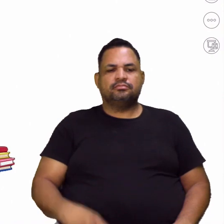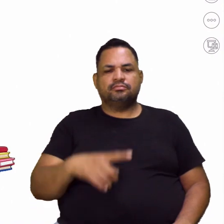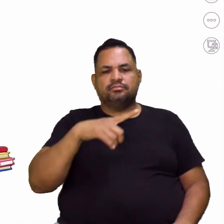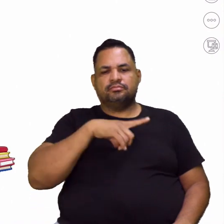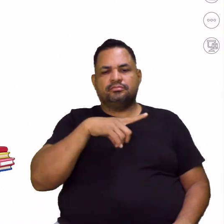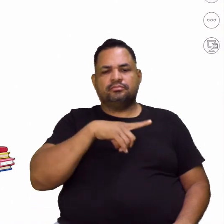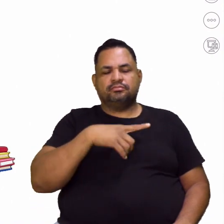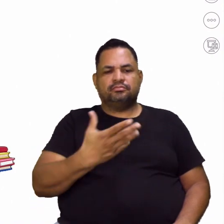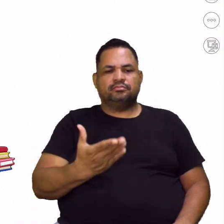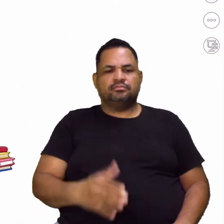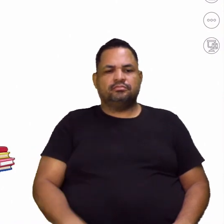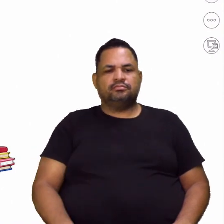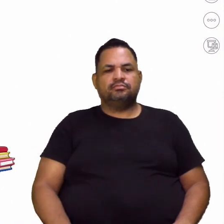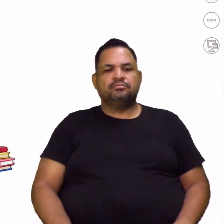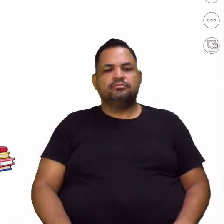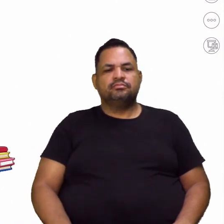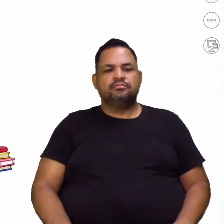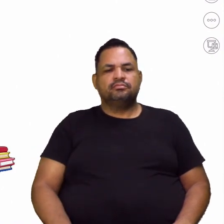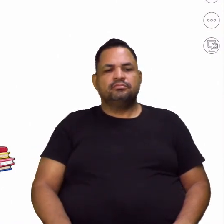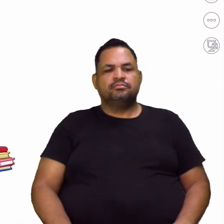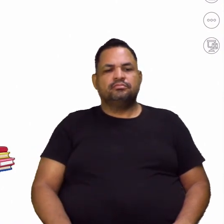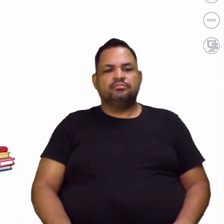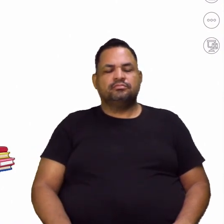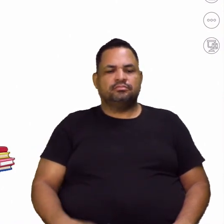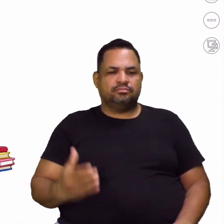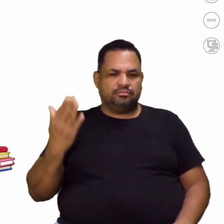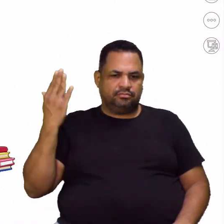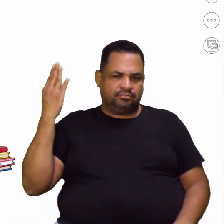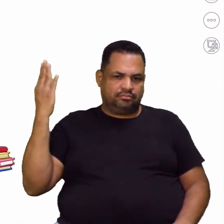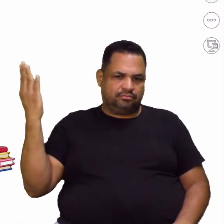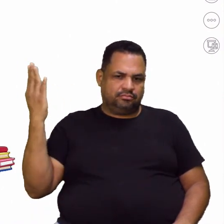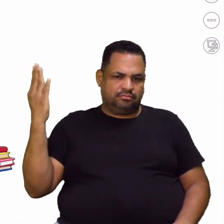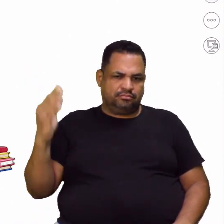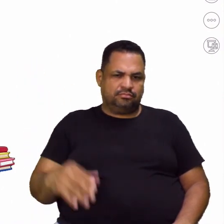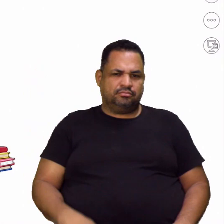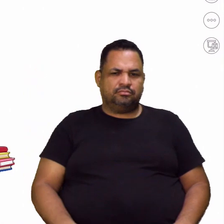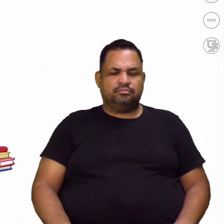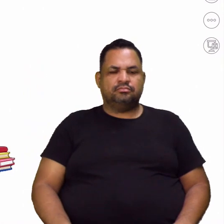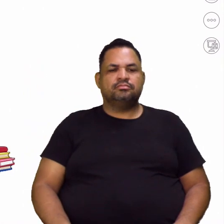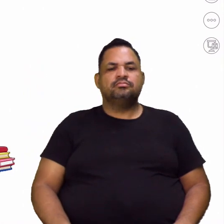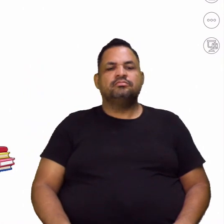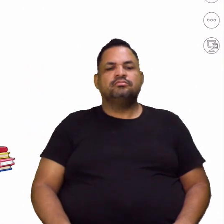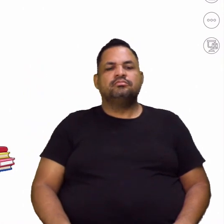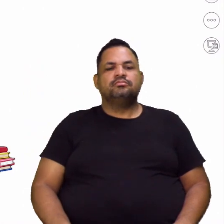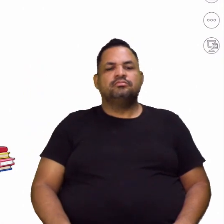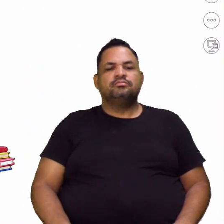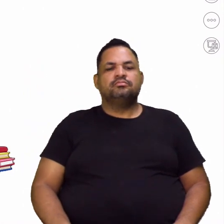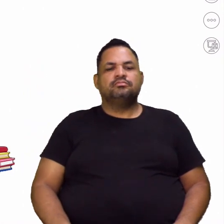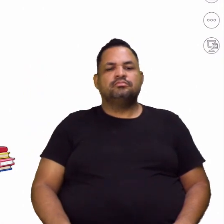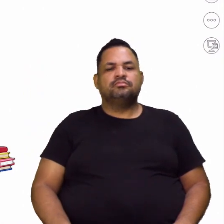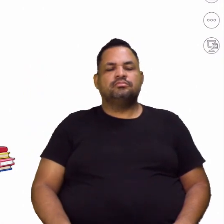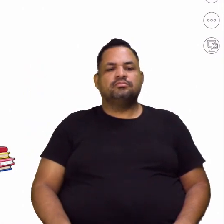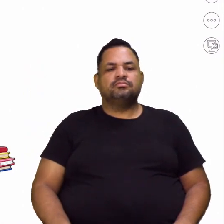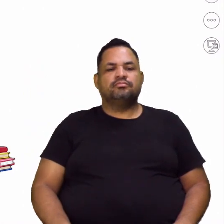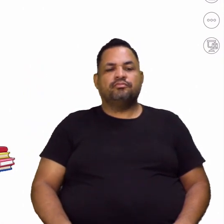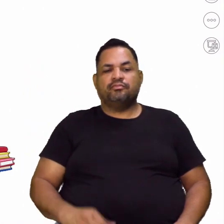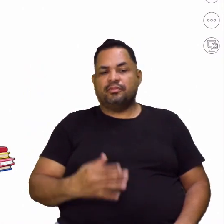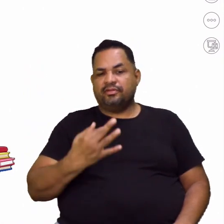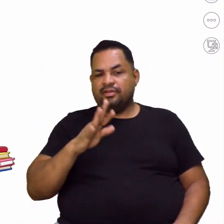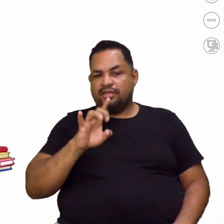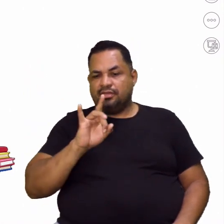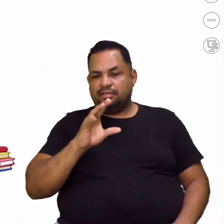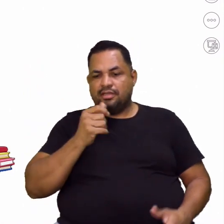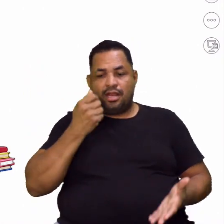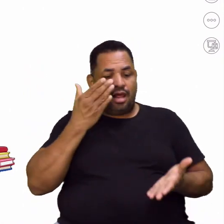aqui, ó. A palavra flagrante. Então, é no ato. Quando